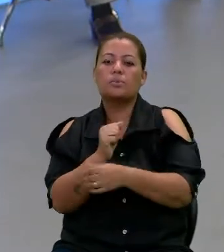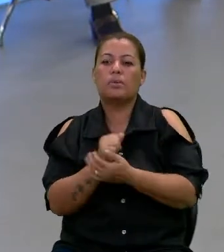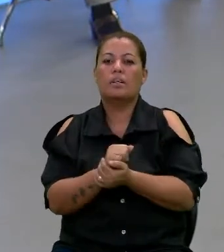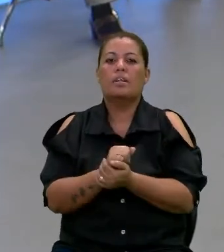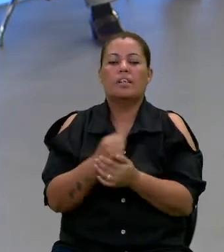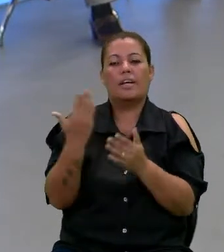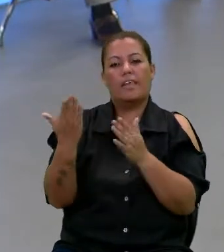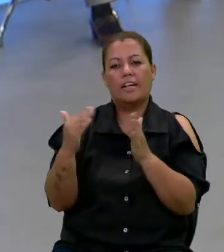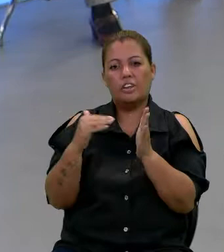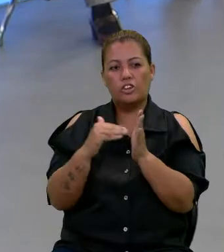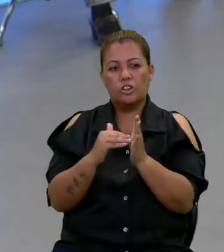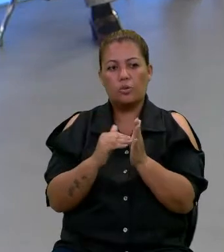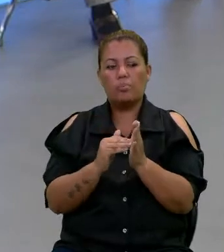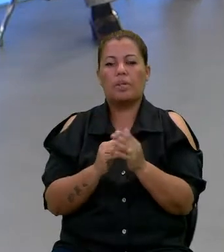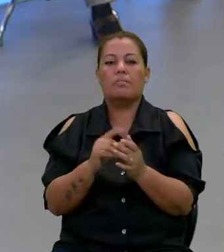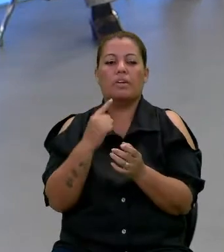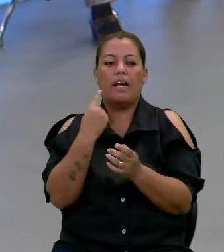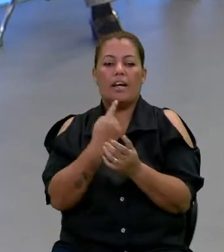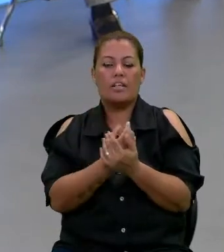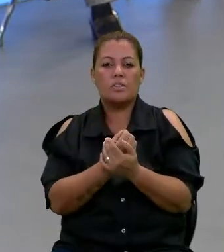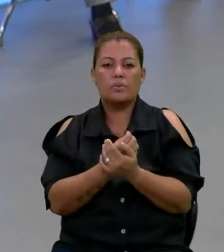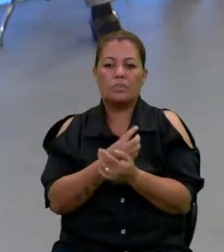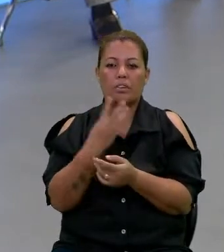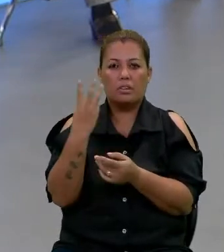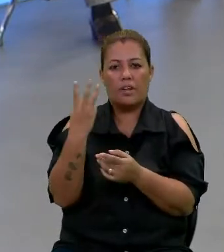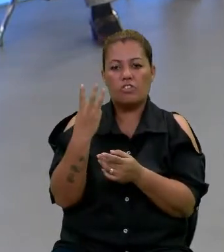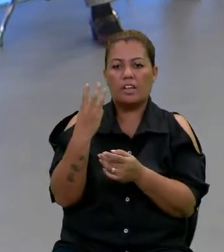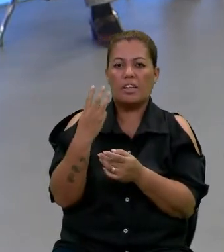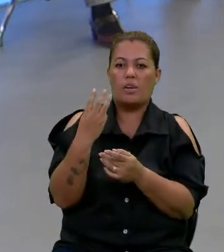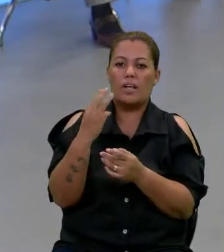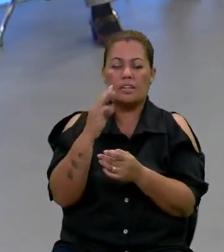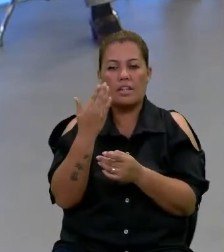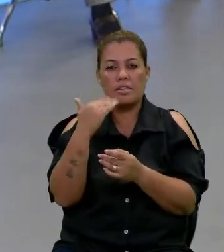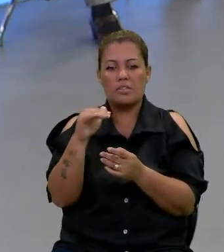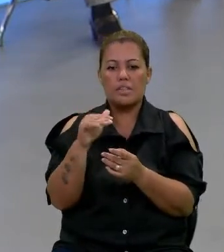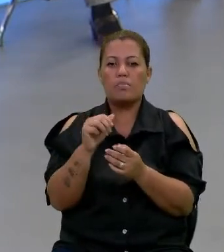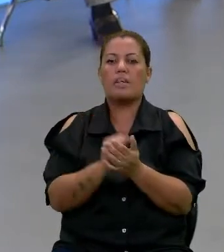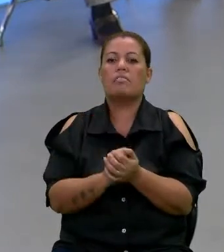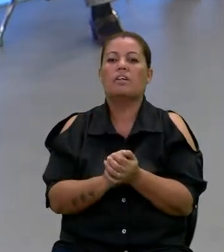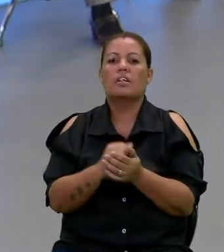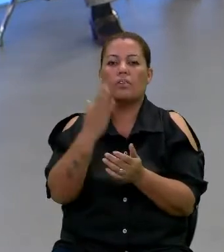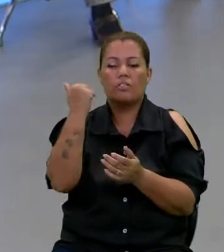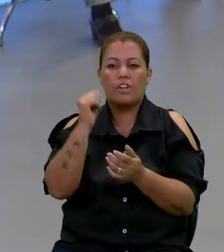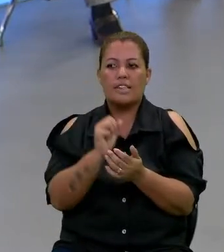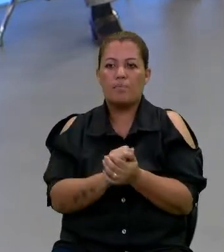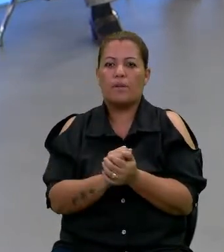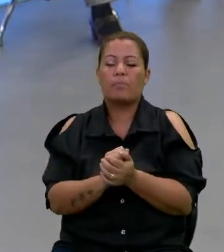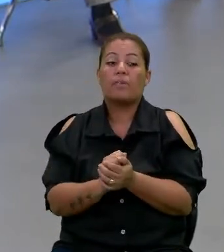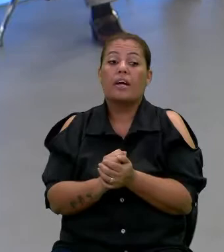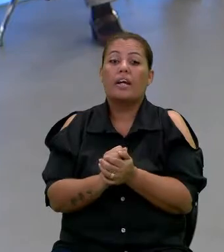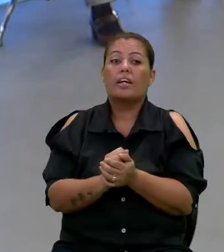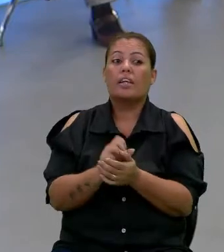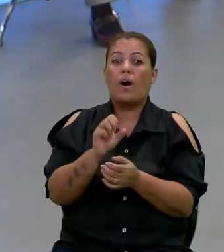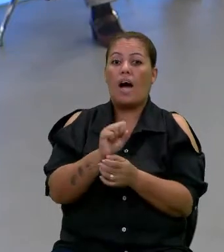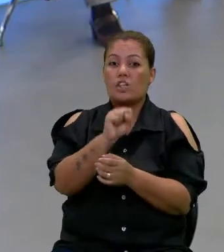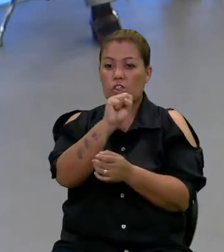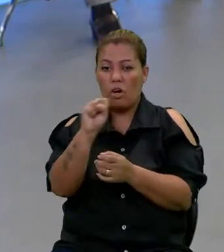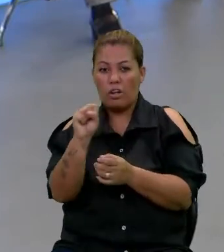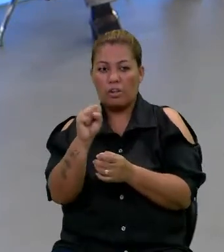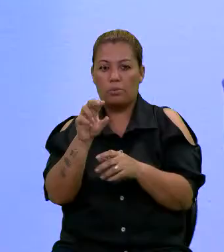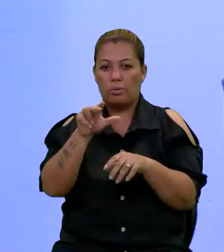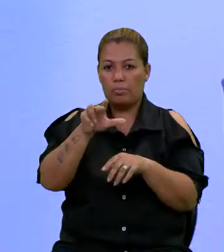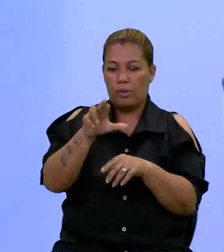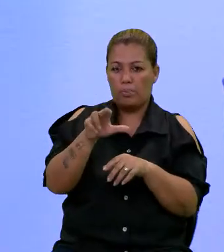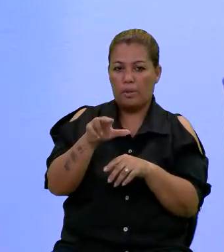acostuma. E até que a gente descobriu que ela era surda. Então, ela tinha quase três anos e meio. E como você descobriu? Então, a